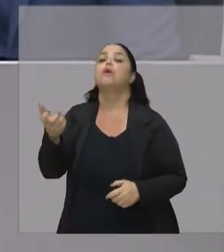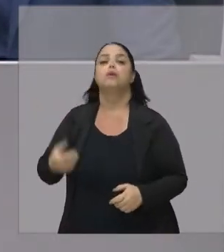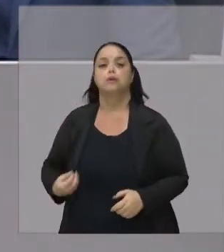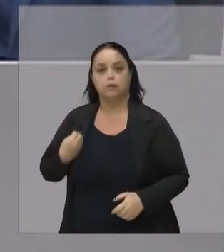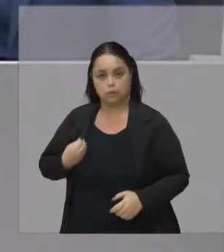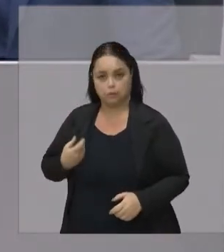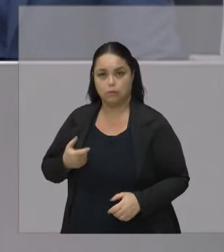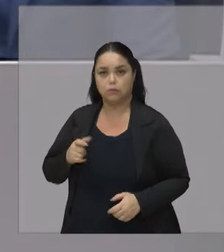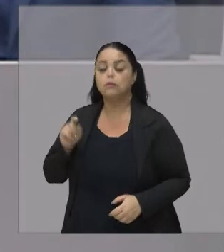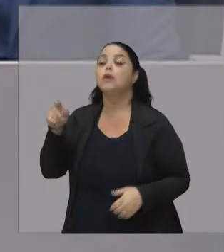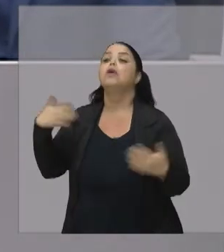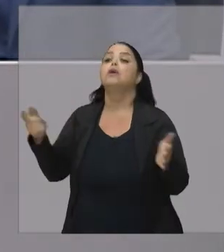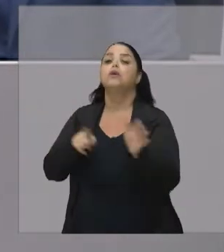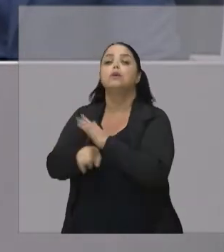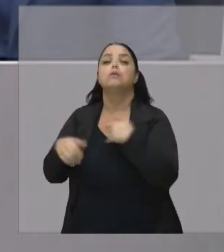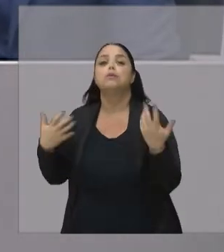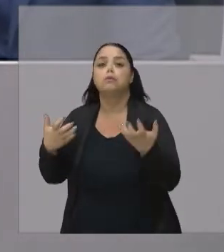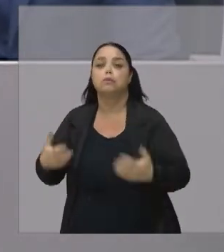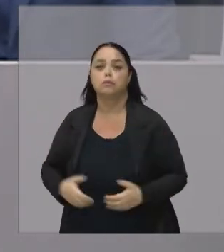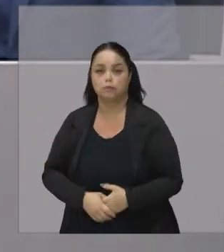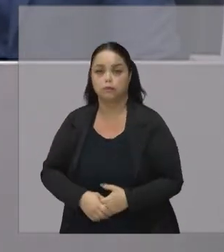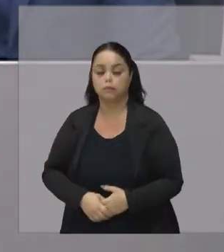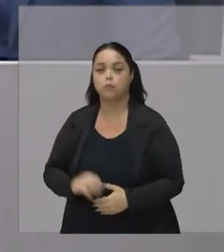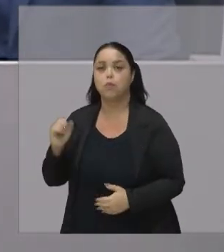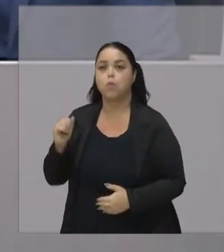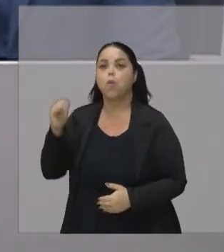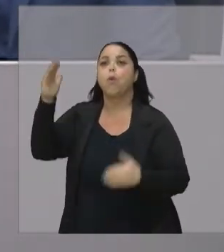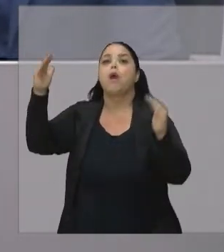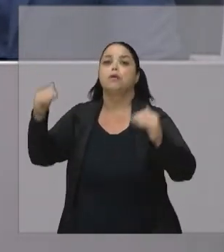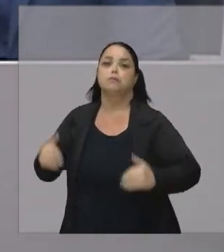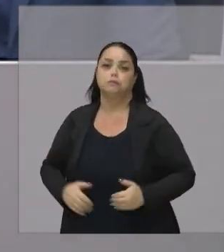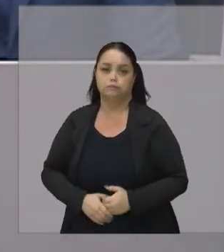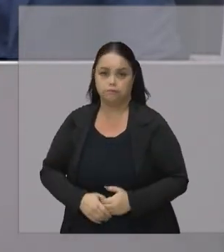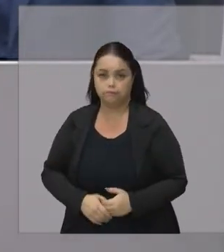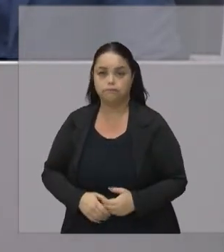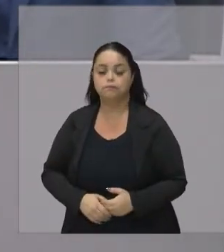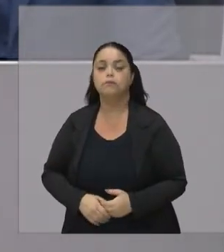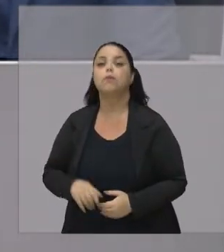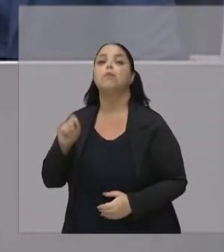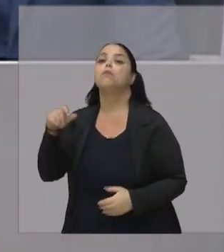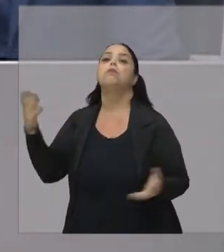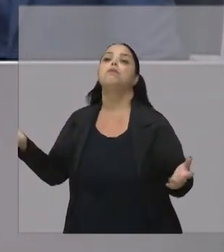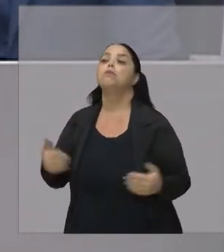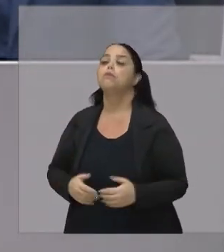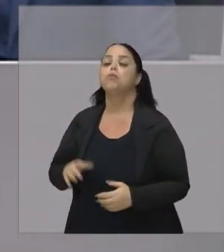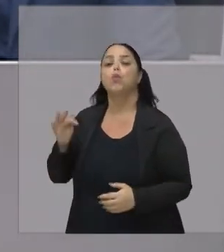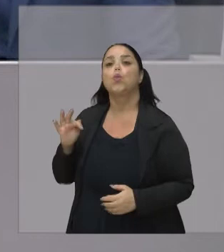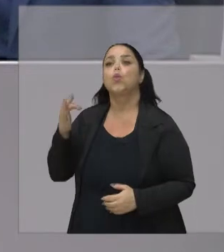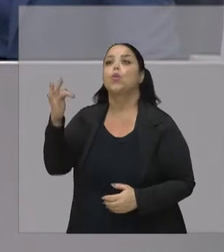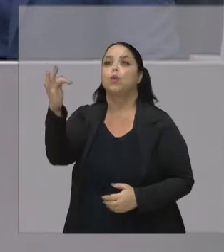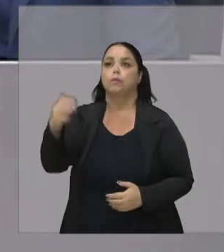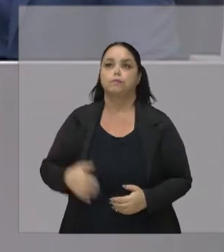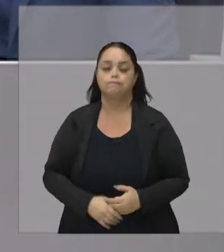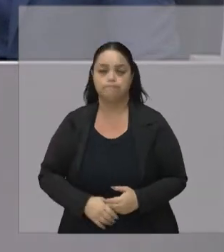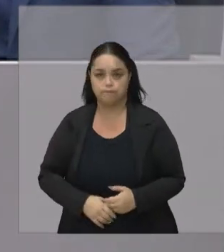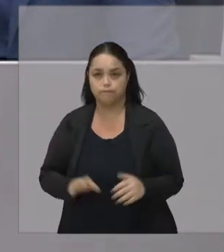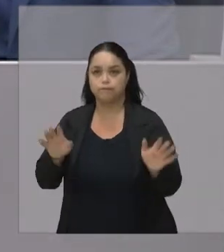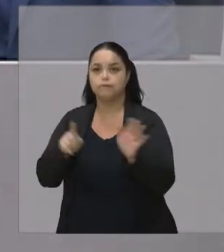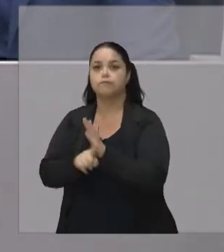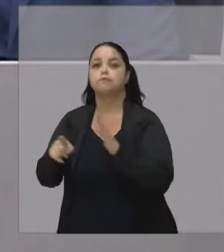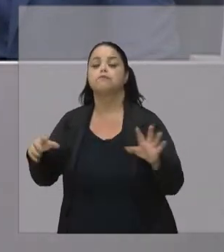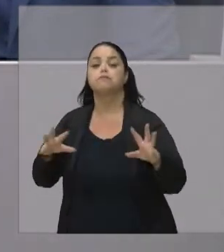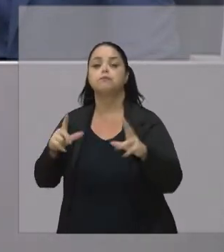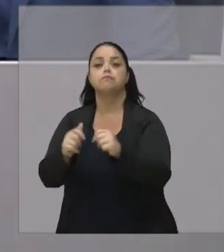Da vida O que vocês querem Ser Daqui para frente O que vocês vão ser No futuro Tudo que